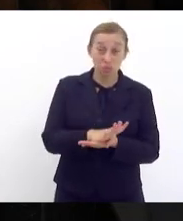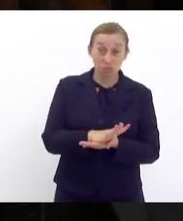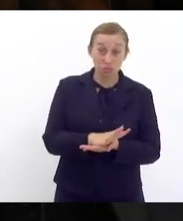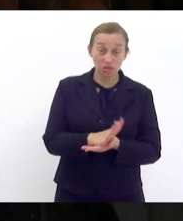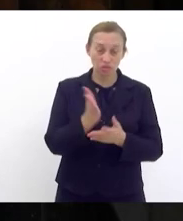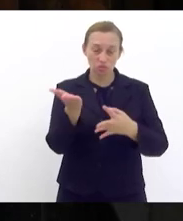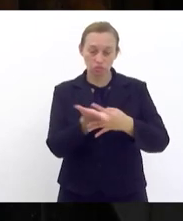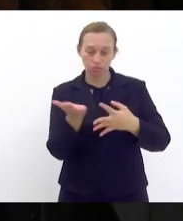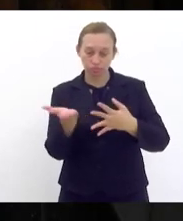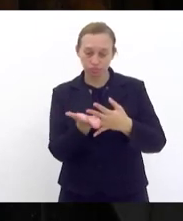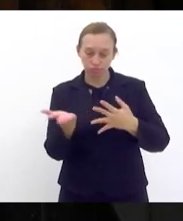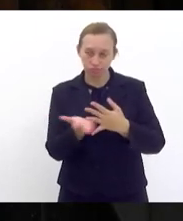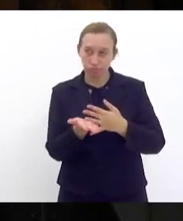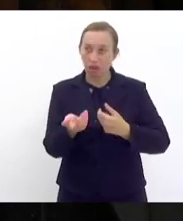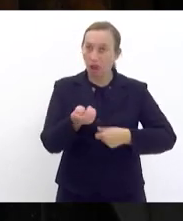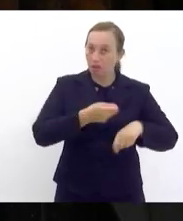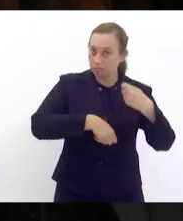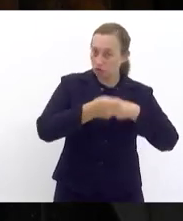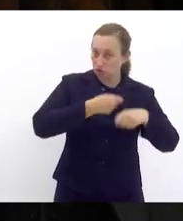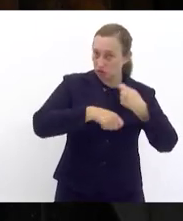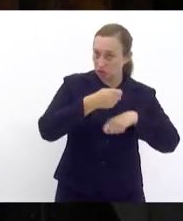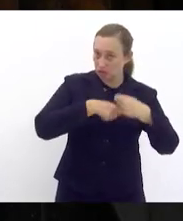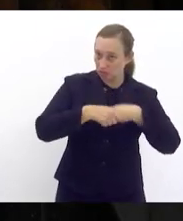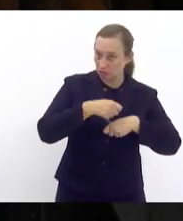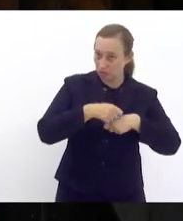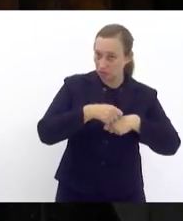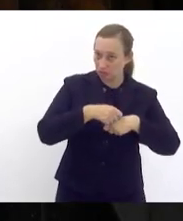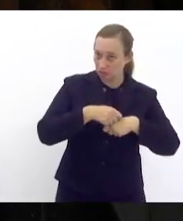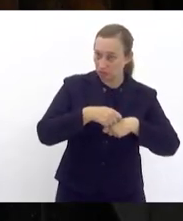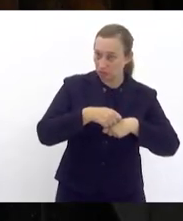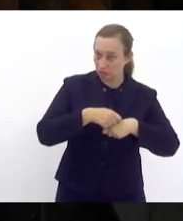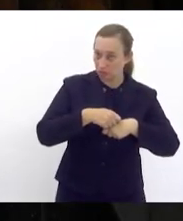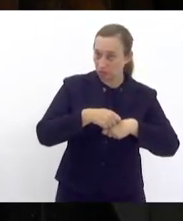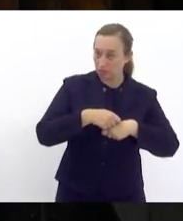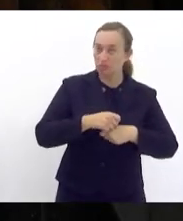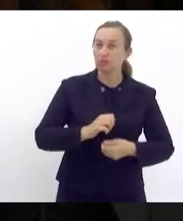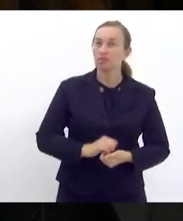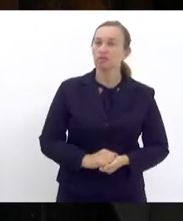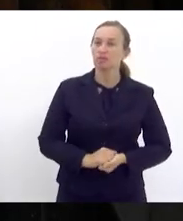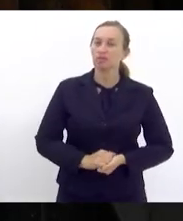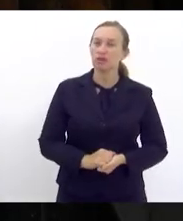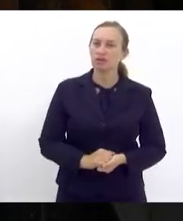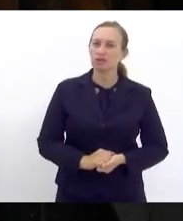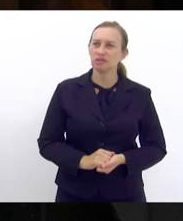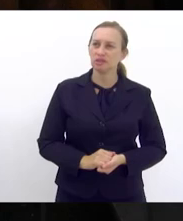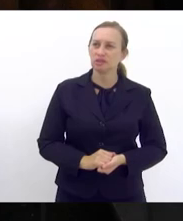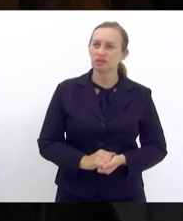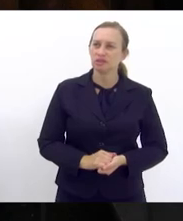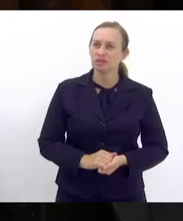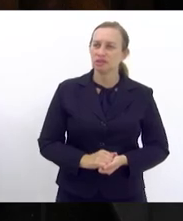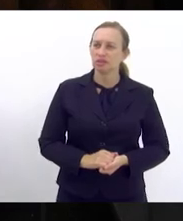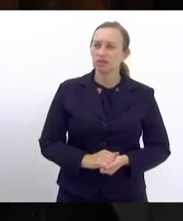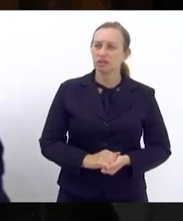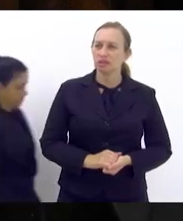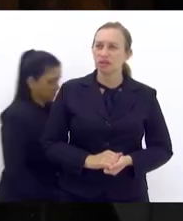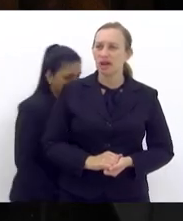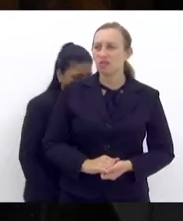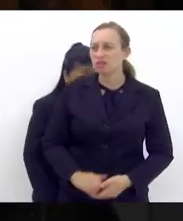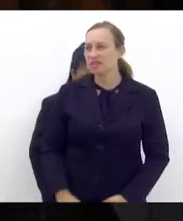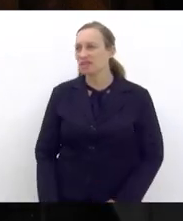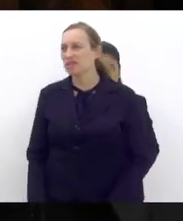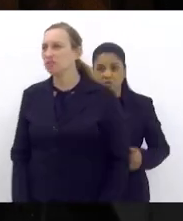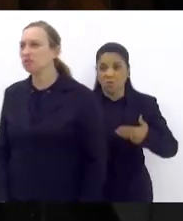parcelamentos administrativos que estão correndo dentro do poder